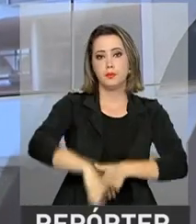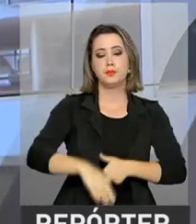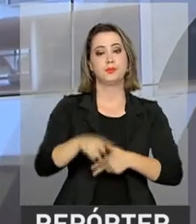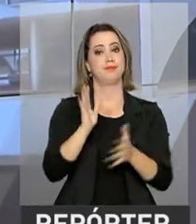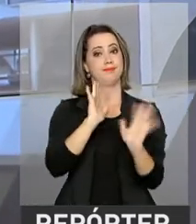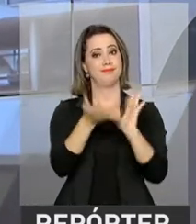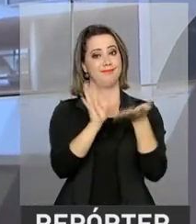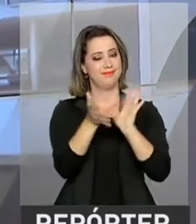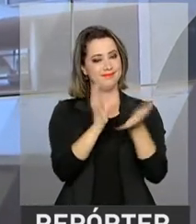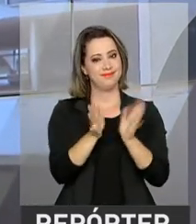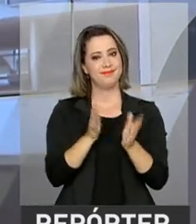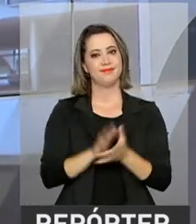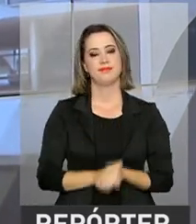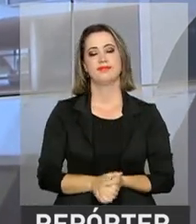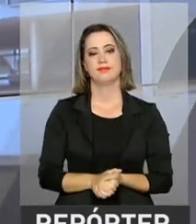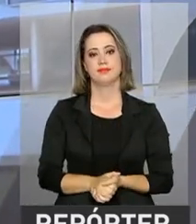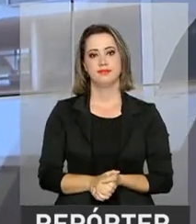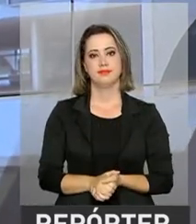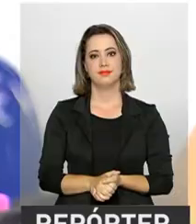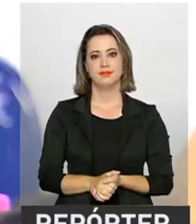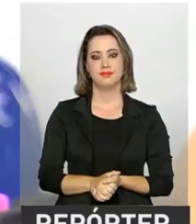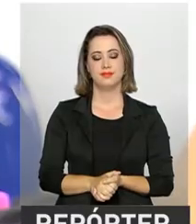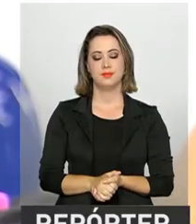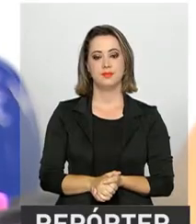a prova na língua brasileira de sinais.